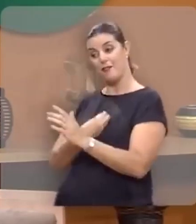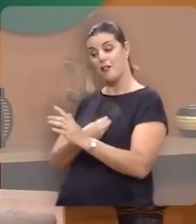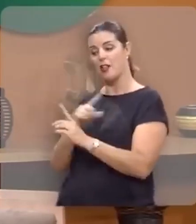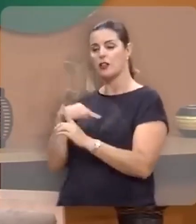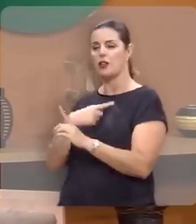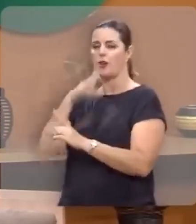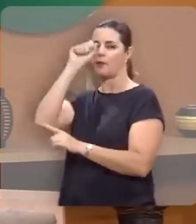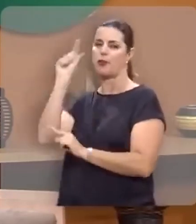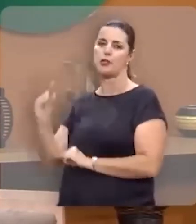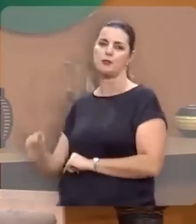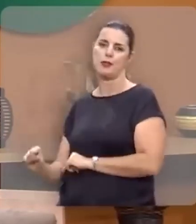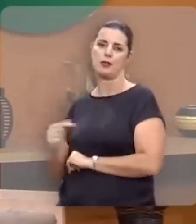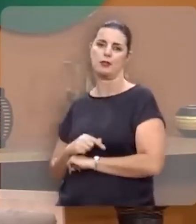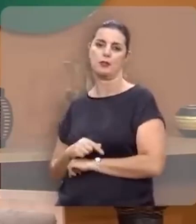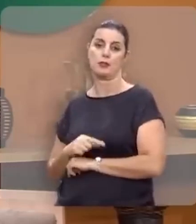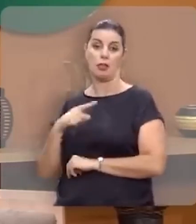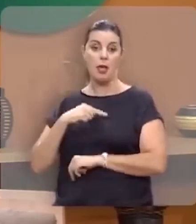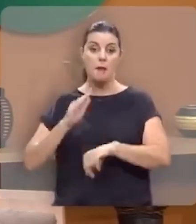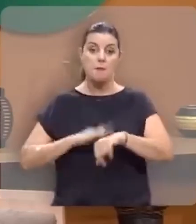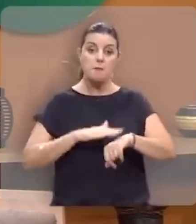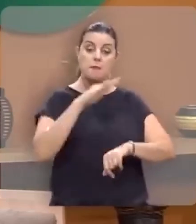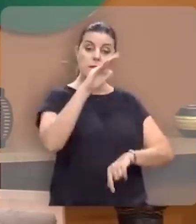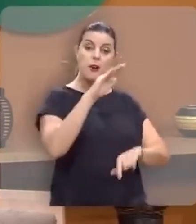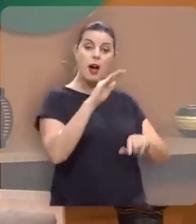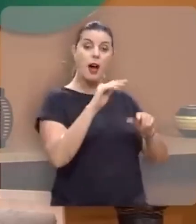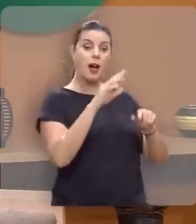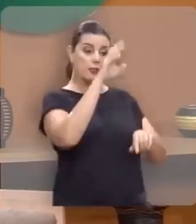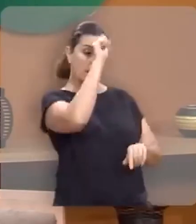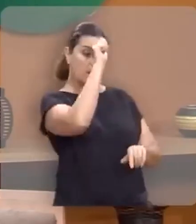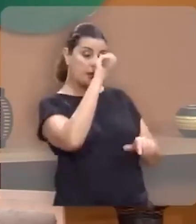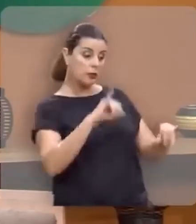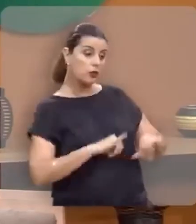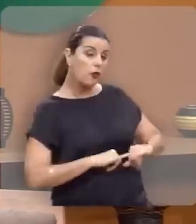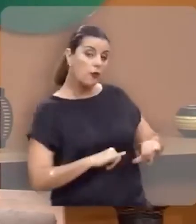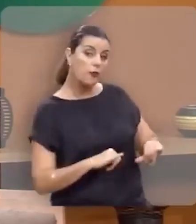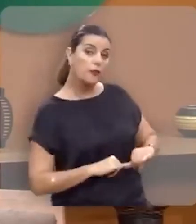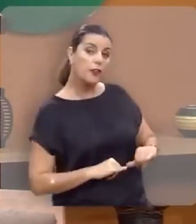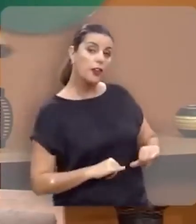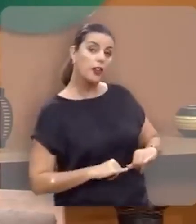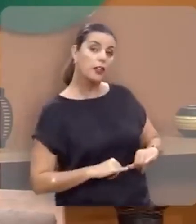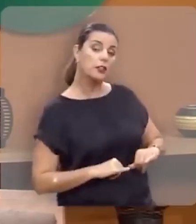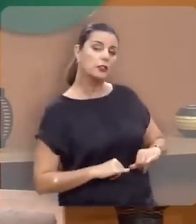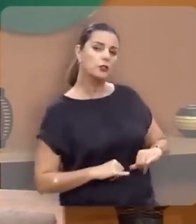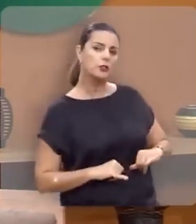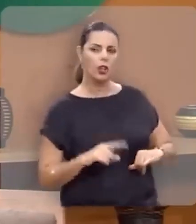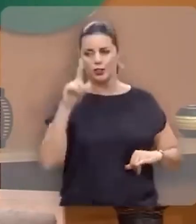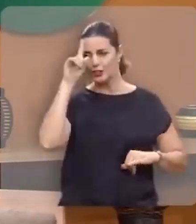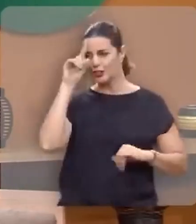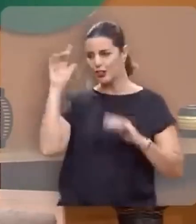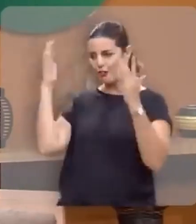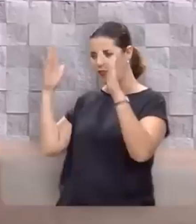vida. Há mais aprendizado no sofrimento do que num dia de festa.